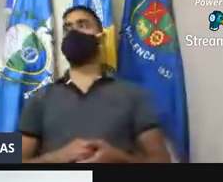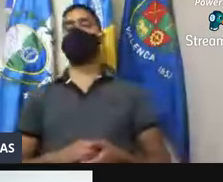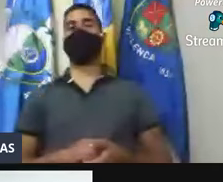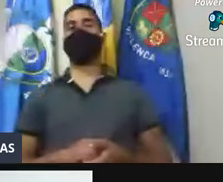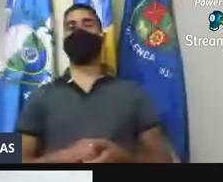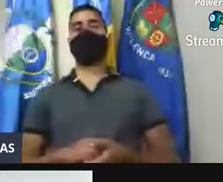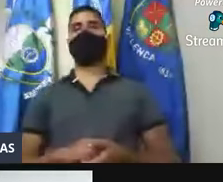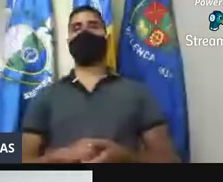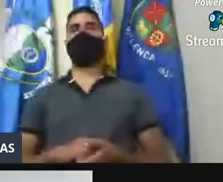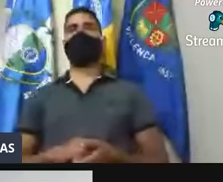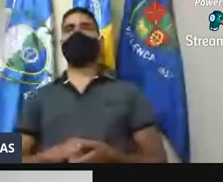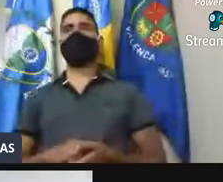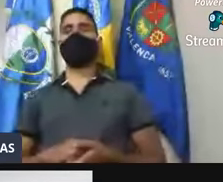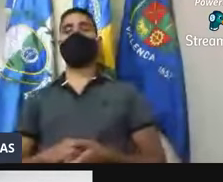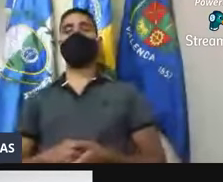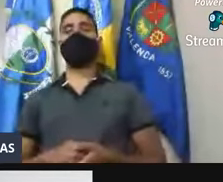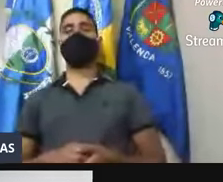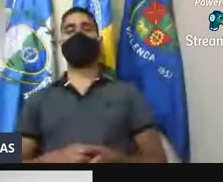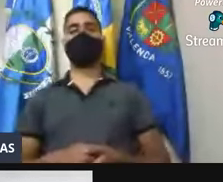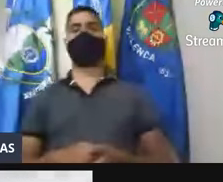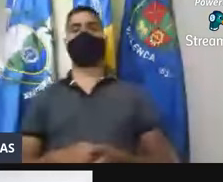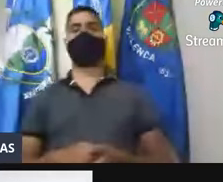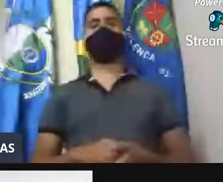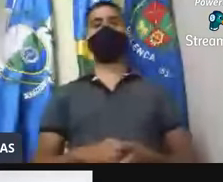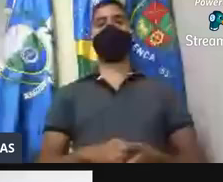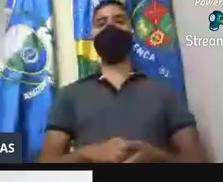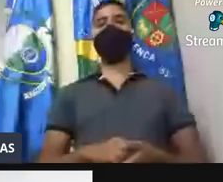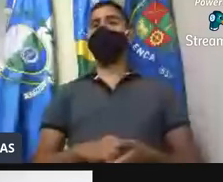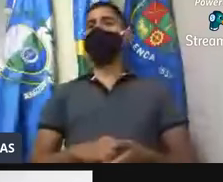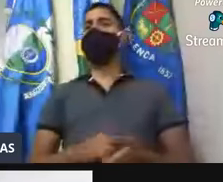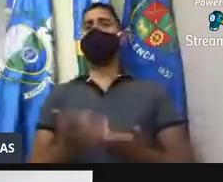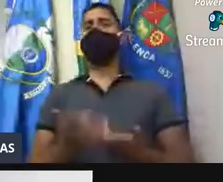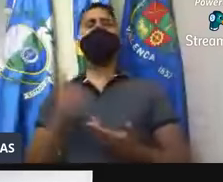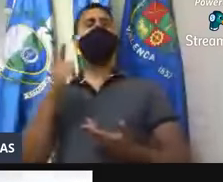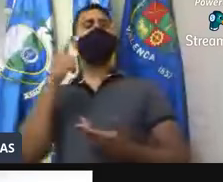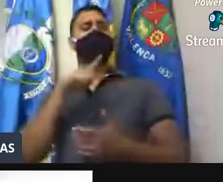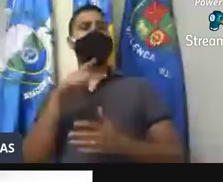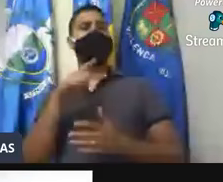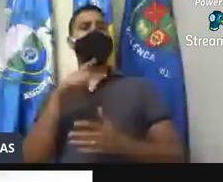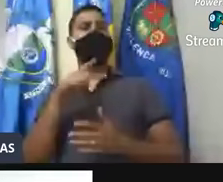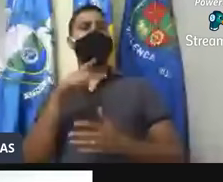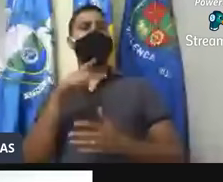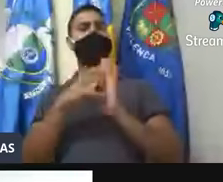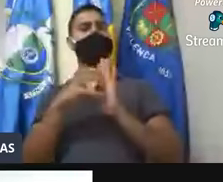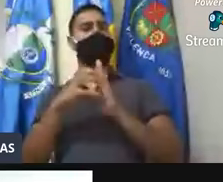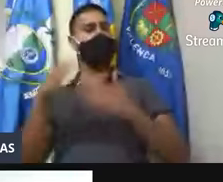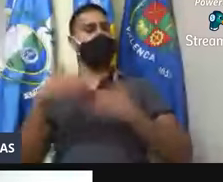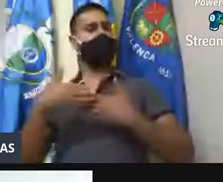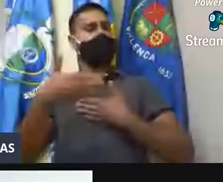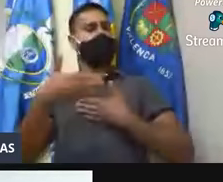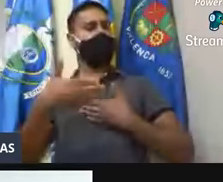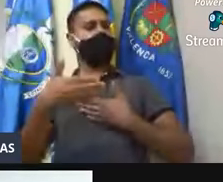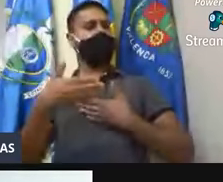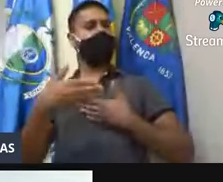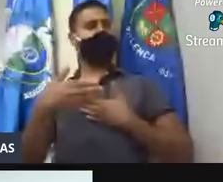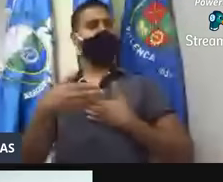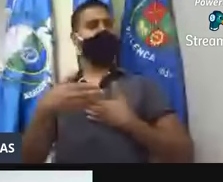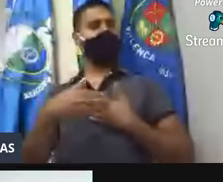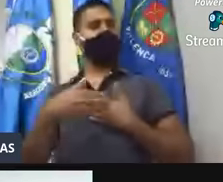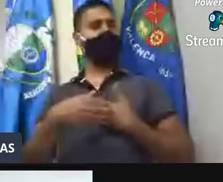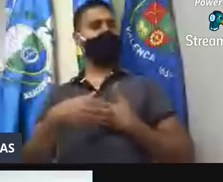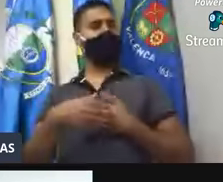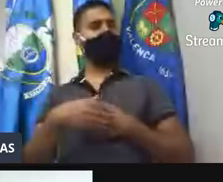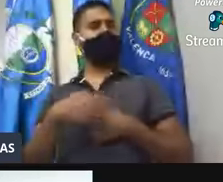Presidente, é, mais uma vez, né, a Câmara de Valença tomou, é, atitude tomou a frente da questão daqueles horários de ônibus que estavam sendo